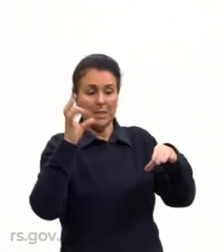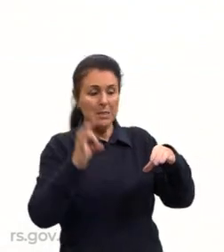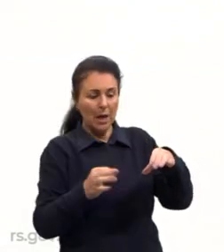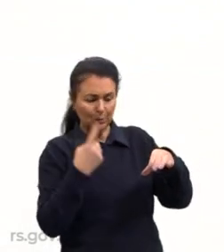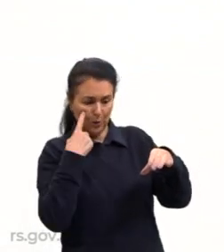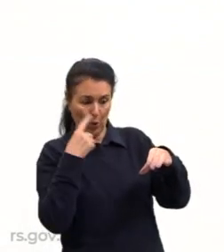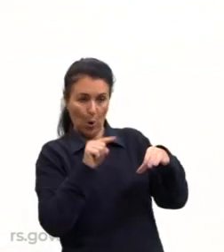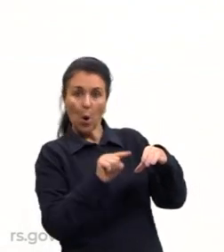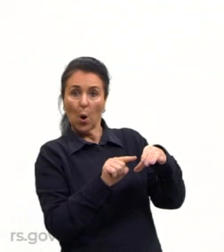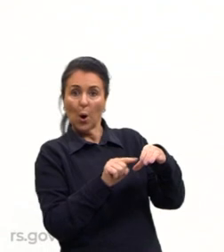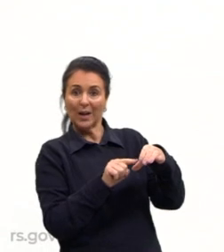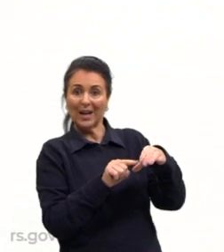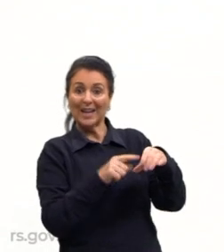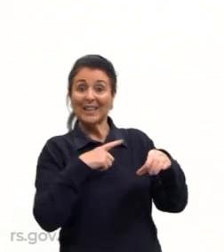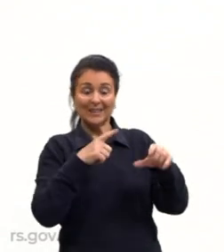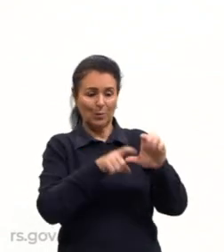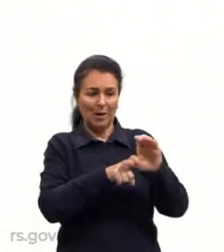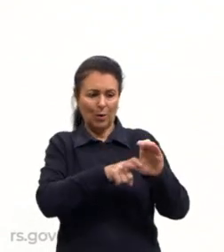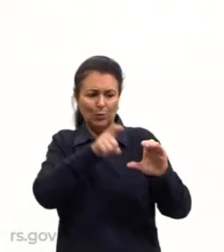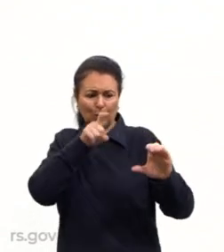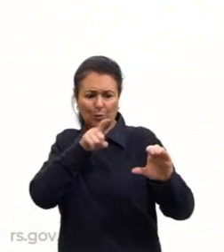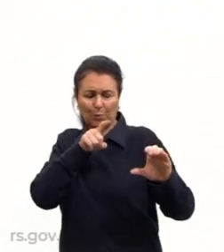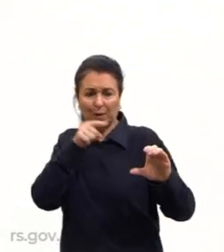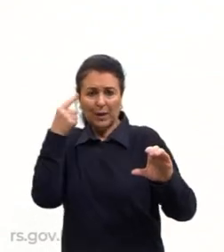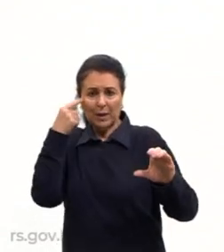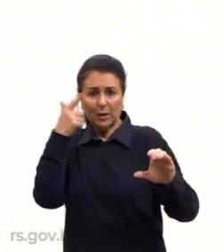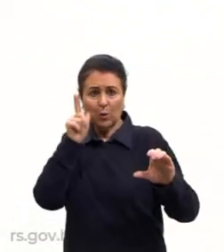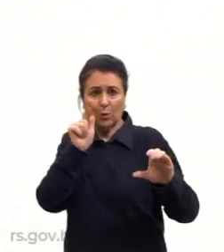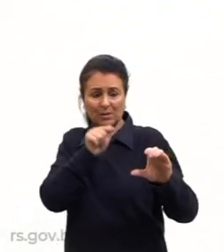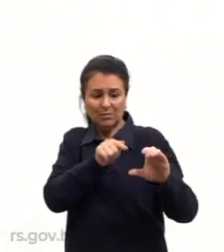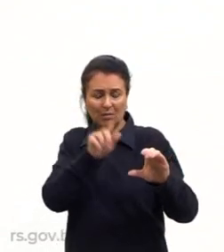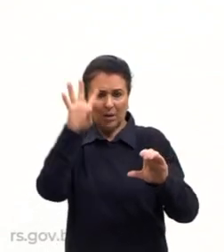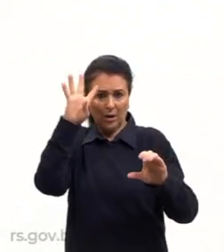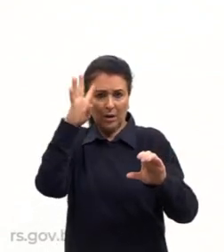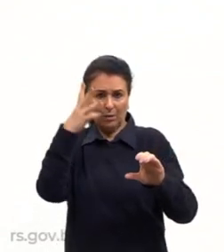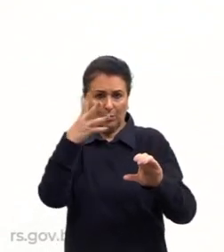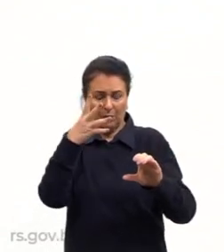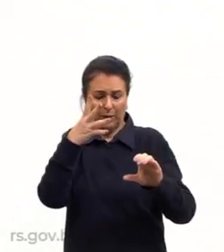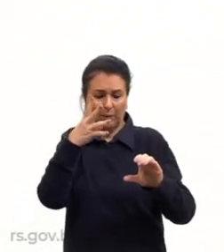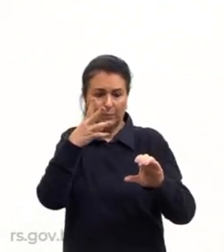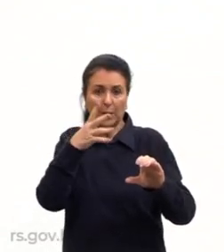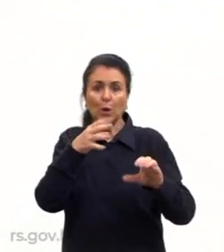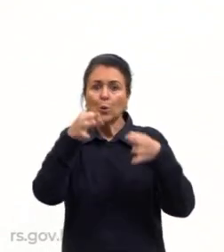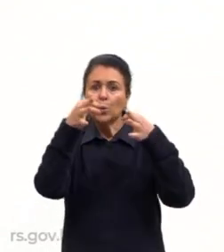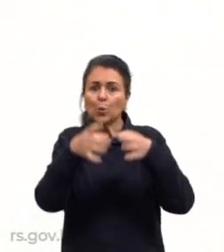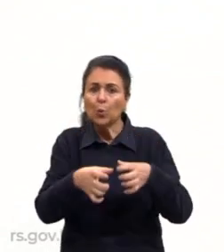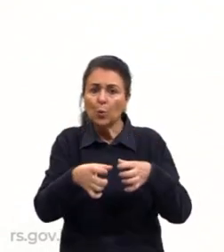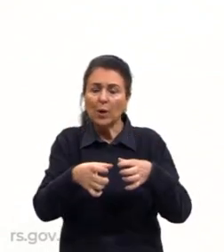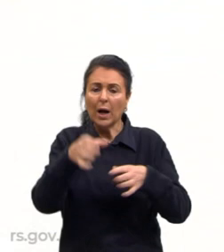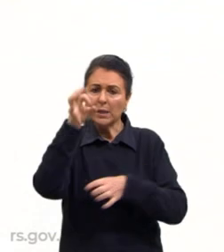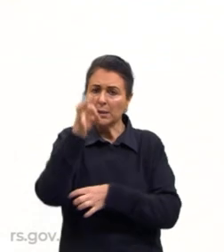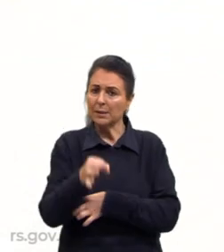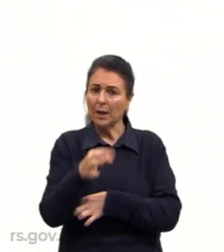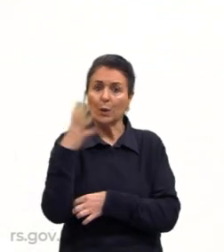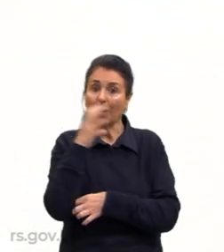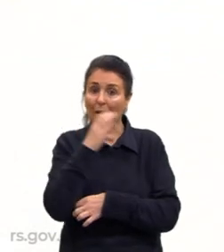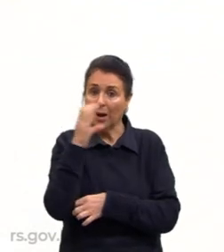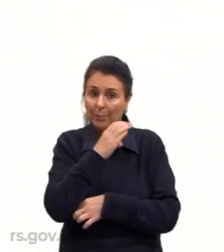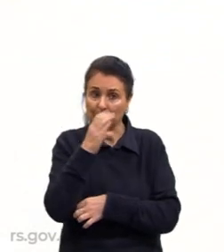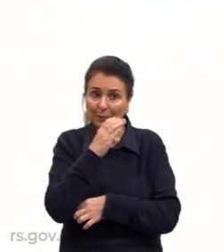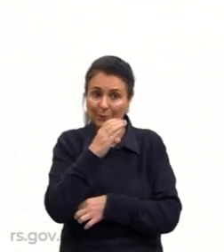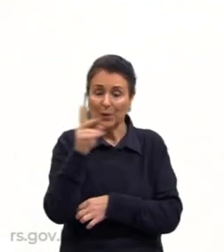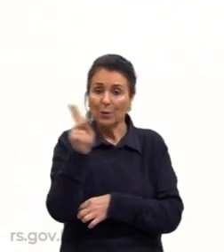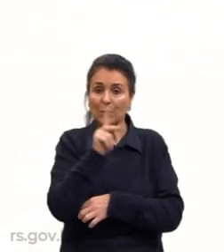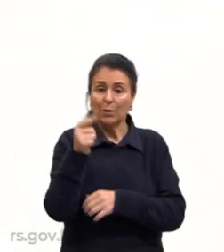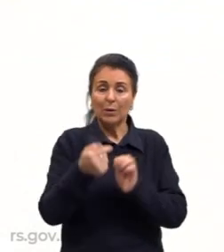autonomia de conseguir resolver no local ali, rápido, tá? E aqui, trouxe para